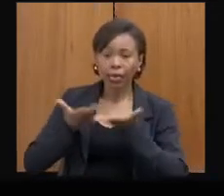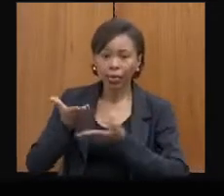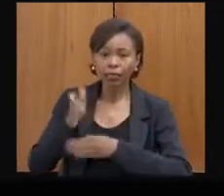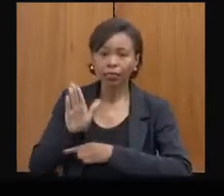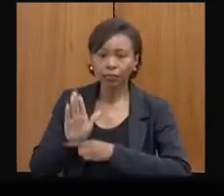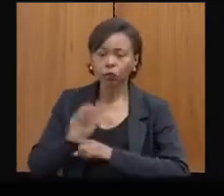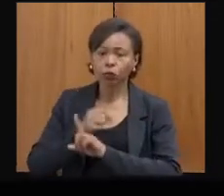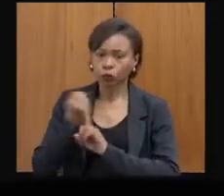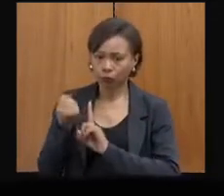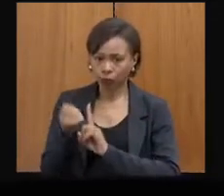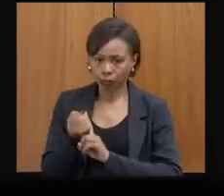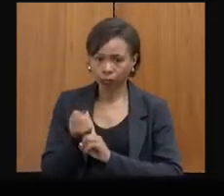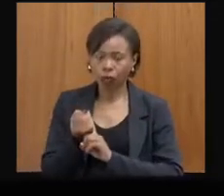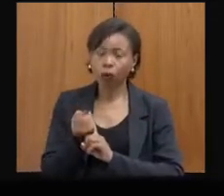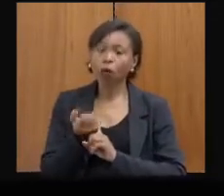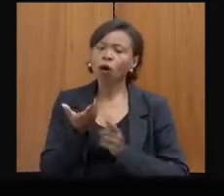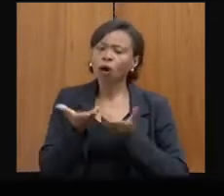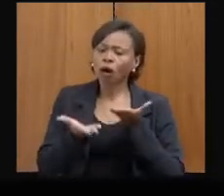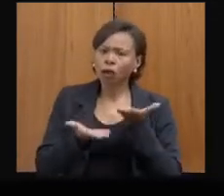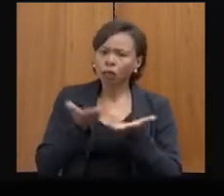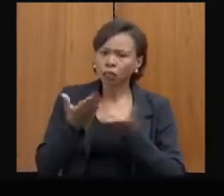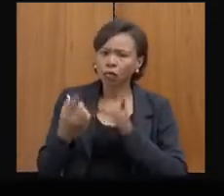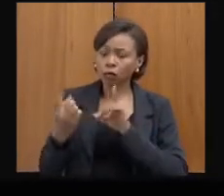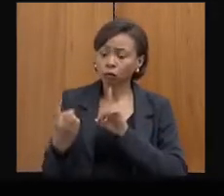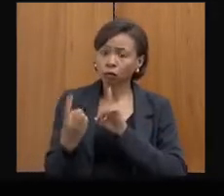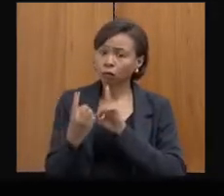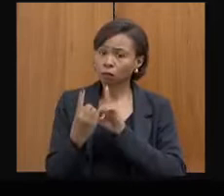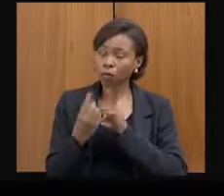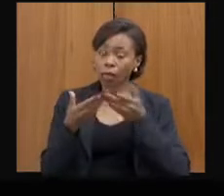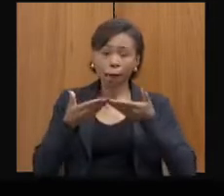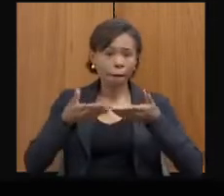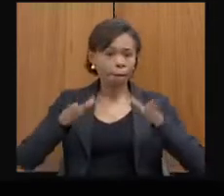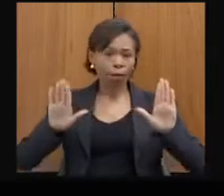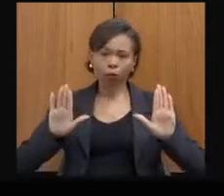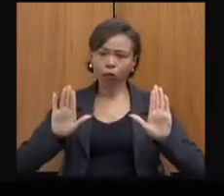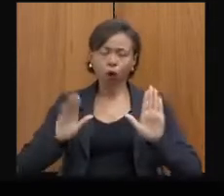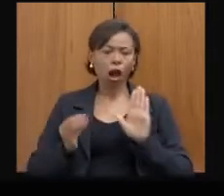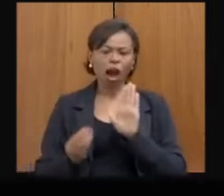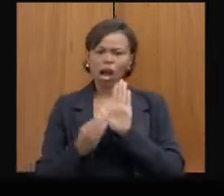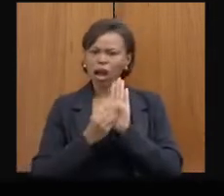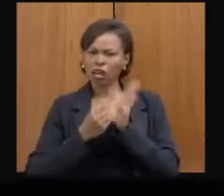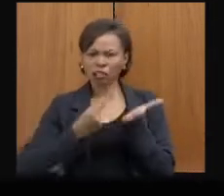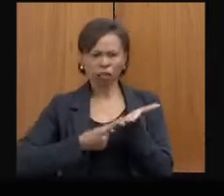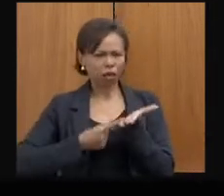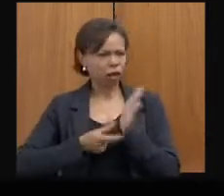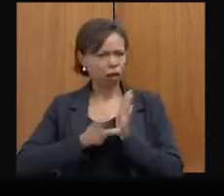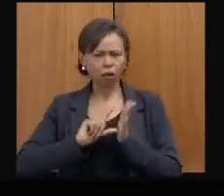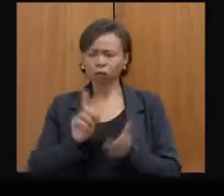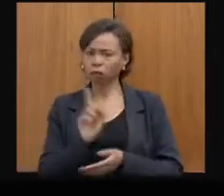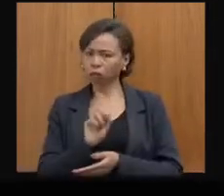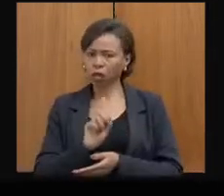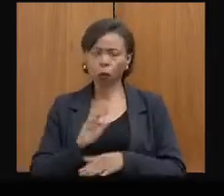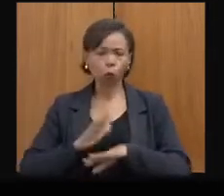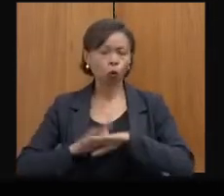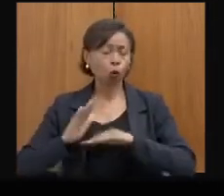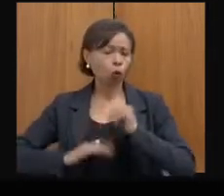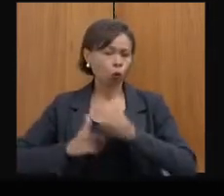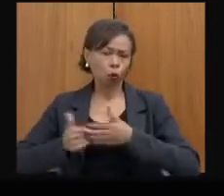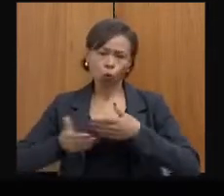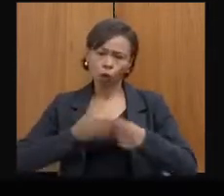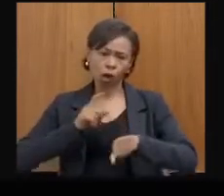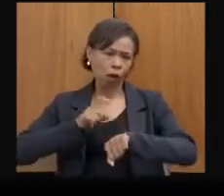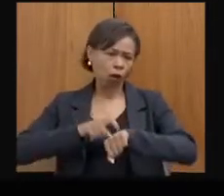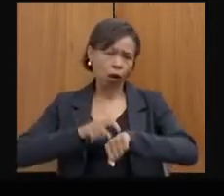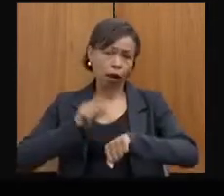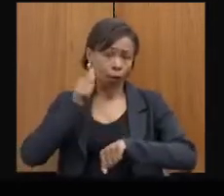O nosso atendimento é de portas abertas, ele não é agendado. Essa mulher, a qualquer momento que ela chegar no horário comercial